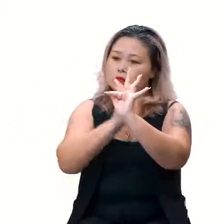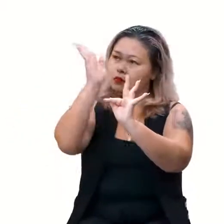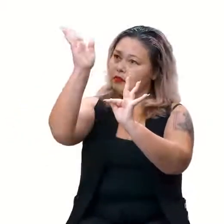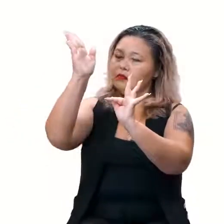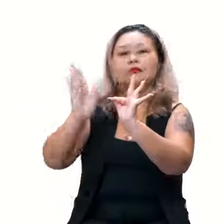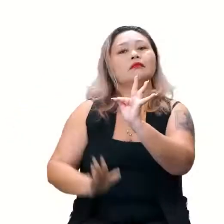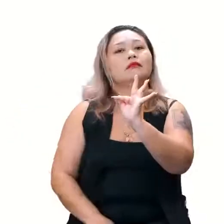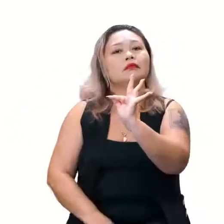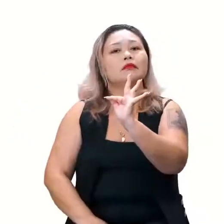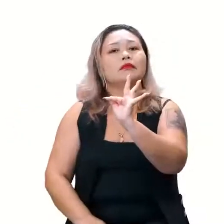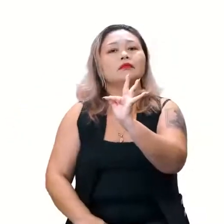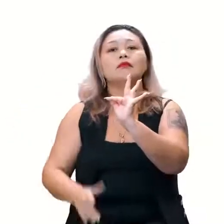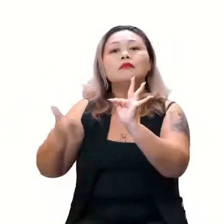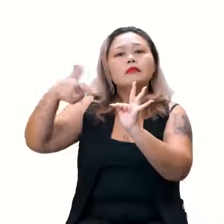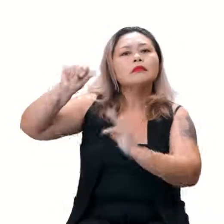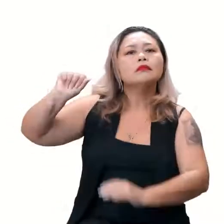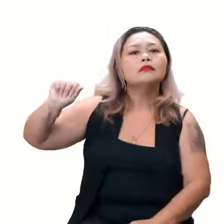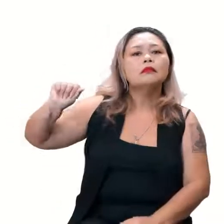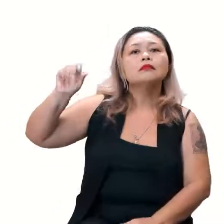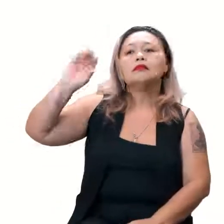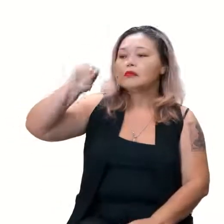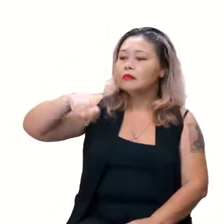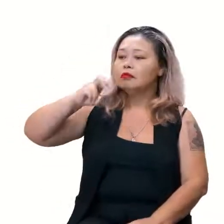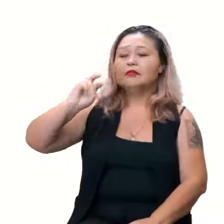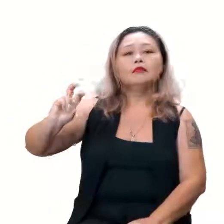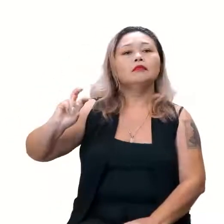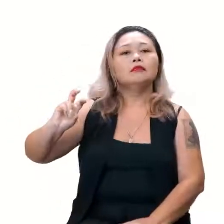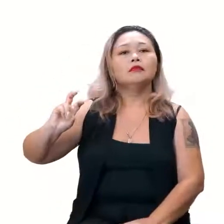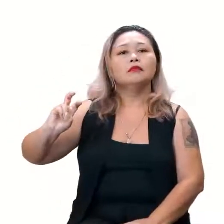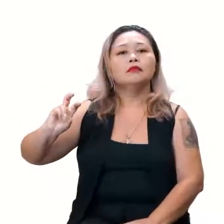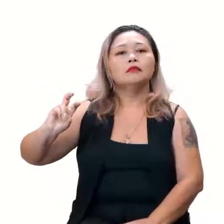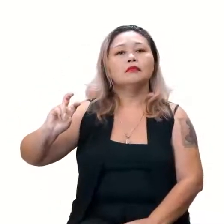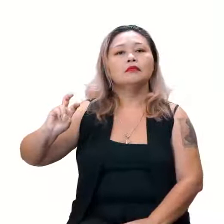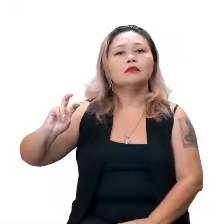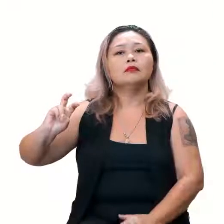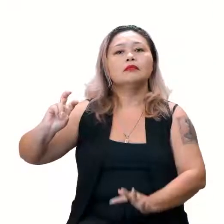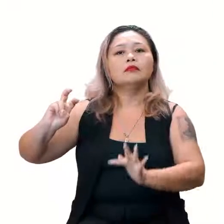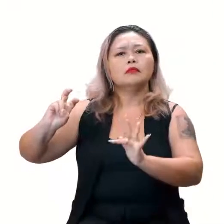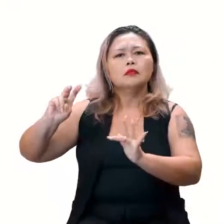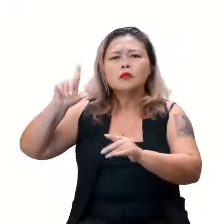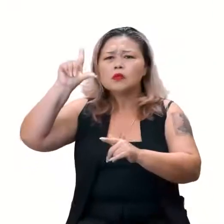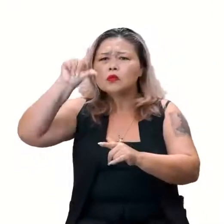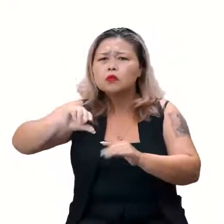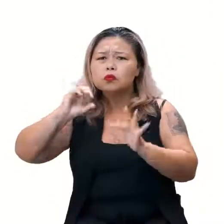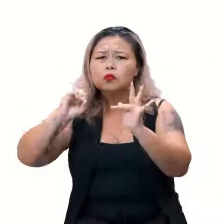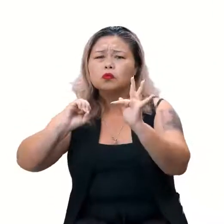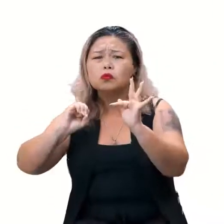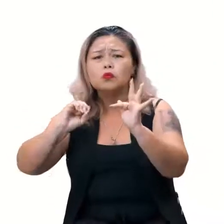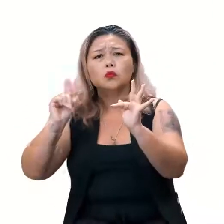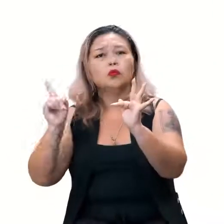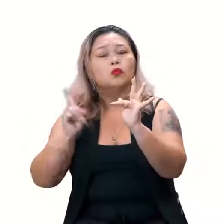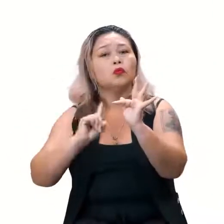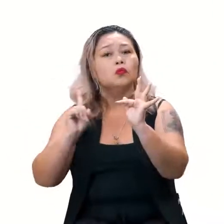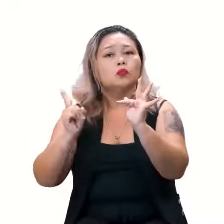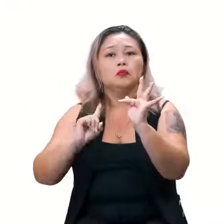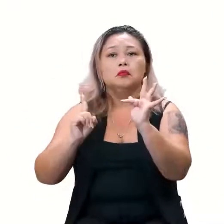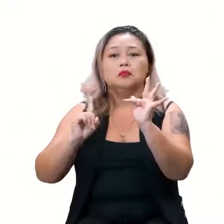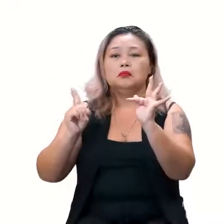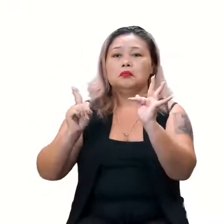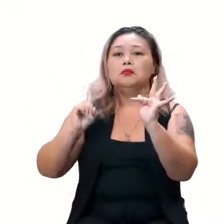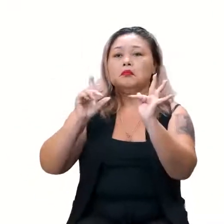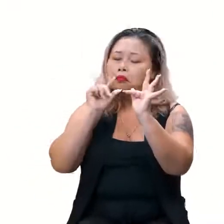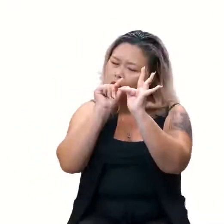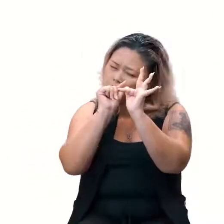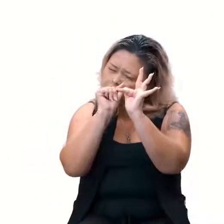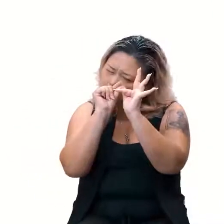Quem é o A nesse caso aqui? 0,5. 0,5. Ah, ele é menor que 0? Não. Não? Maior um pouquinho.